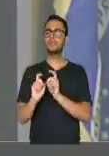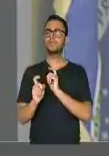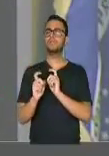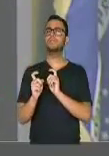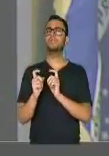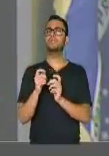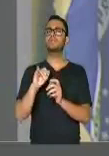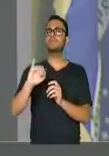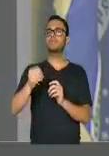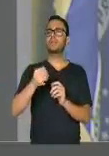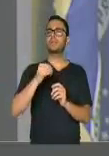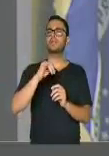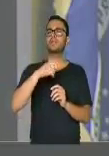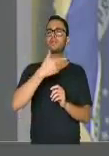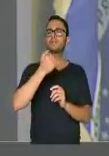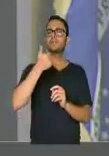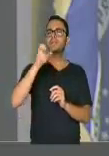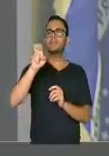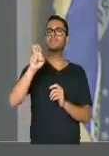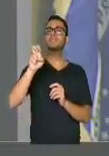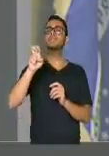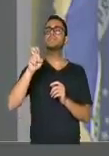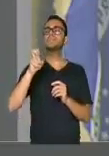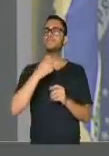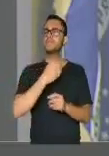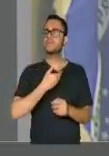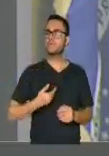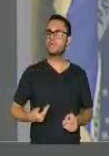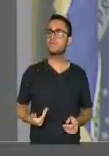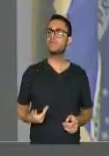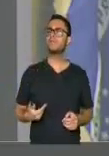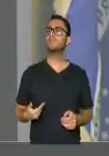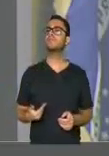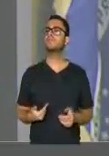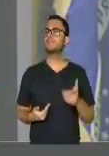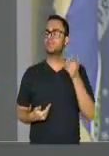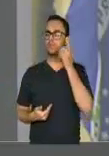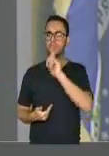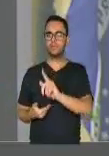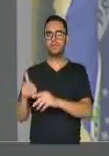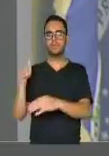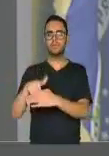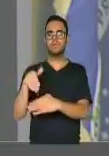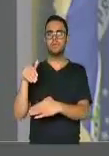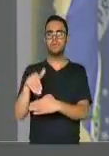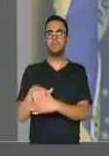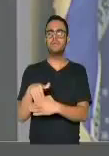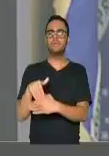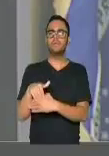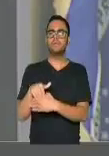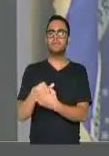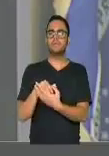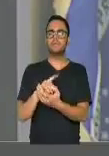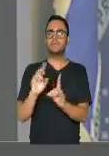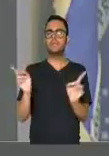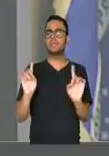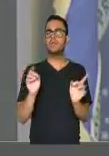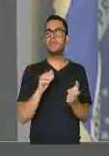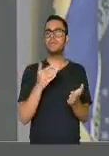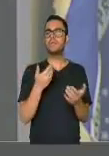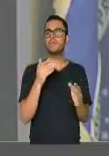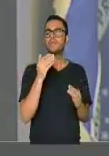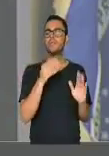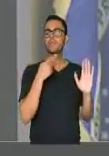em janeiro de 2015, um governador que ganhou as eleições sem prometer nada